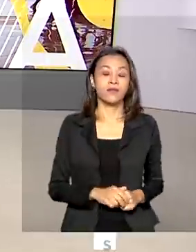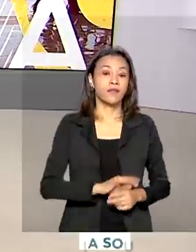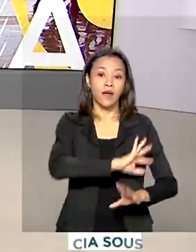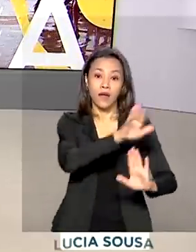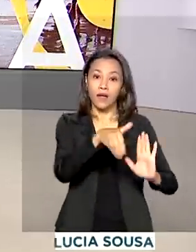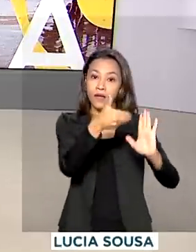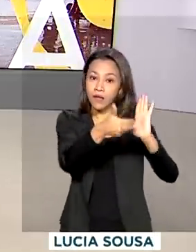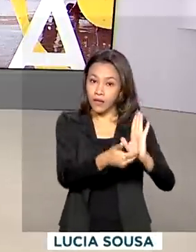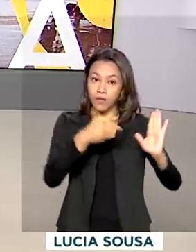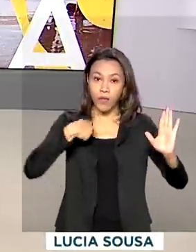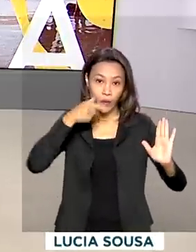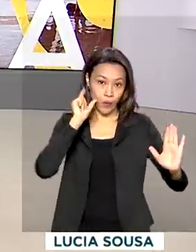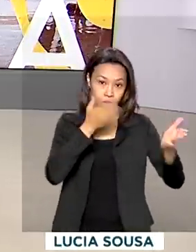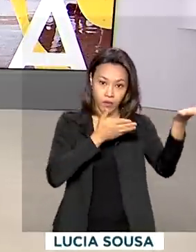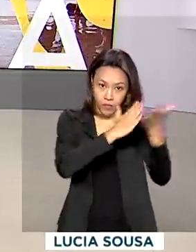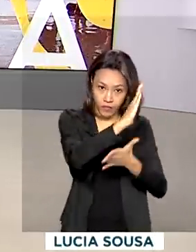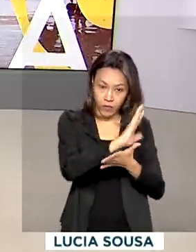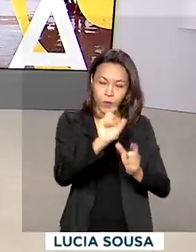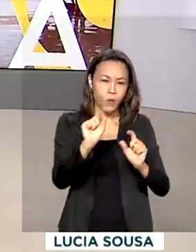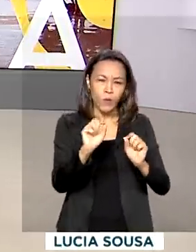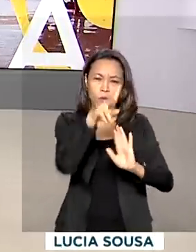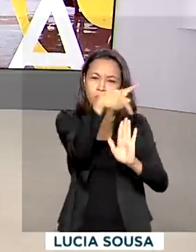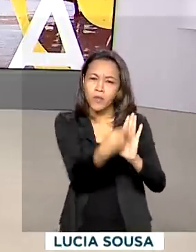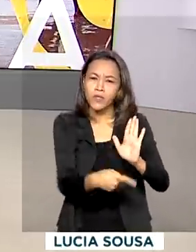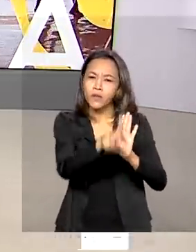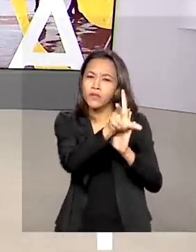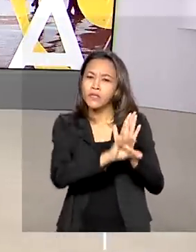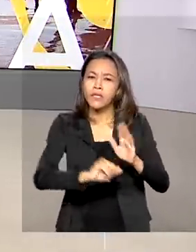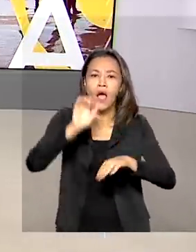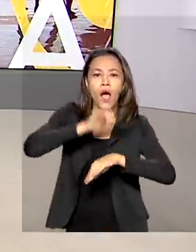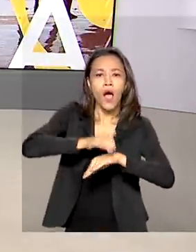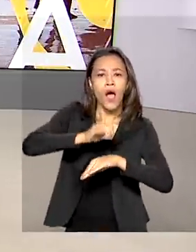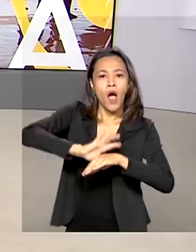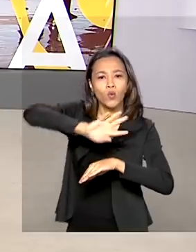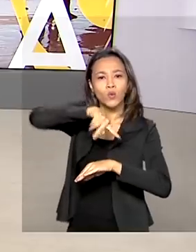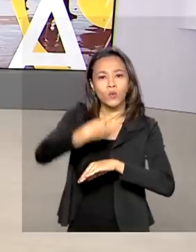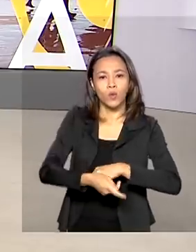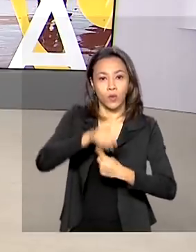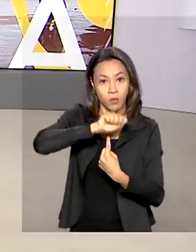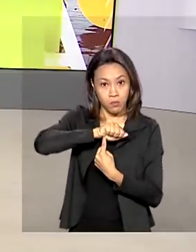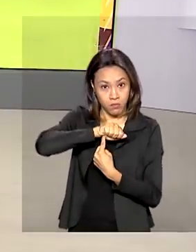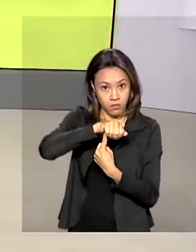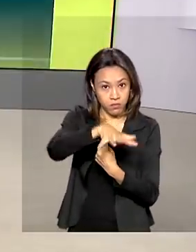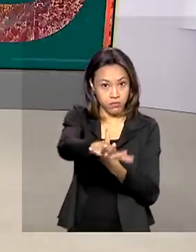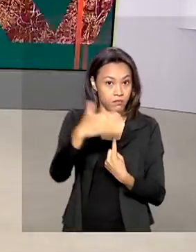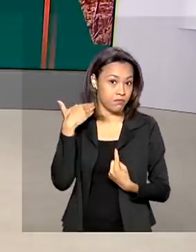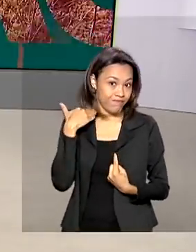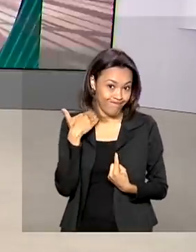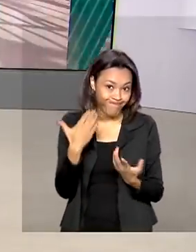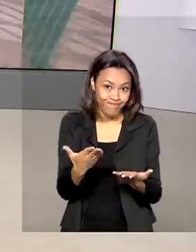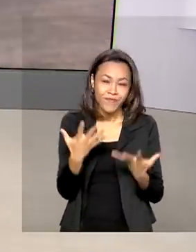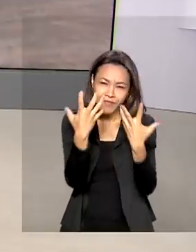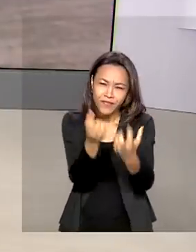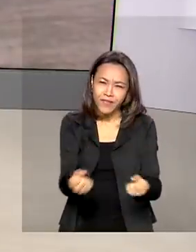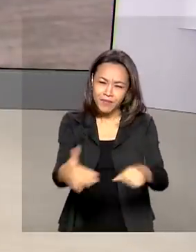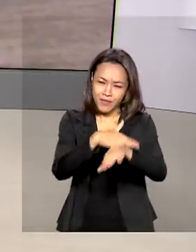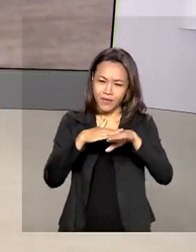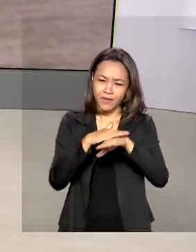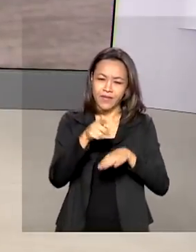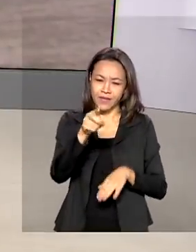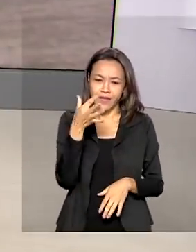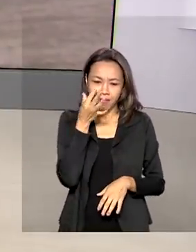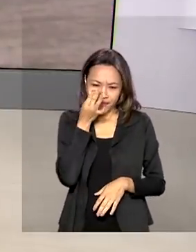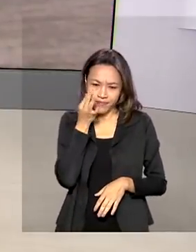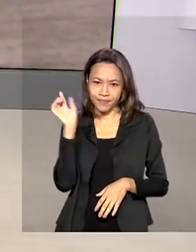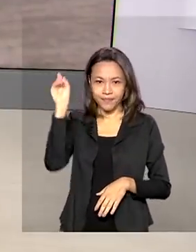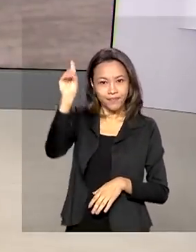Deputados aprovou ontem o projeto de lei que garante a autonomia do Banco Central. Vamos conversar com Ana Luíza Prazer, que está no Palácio do